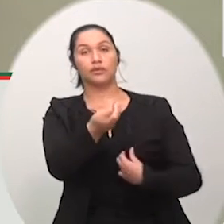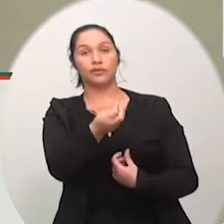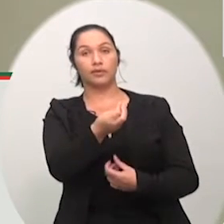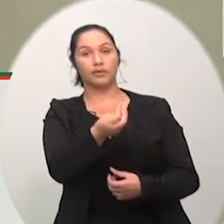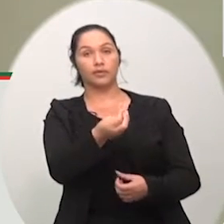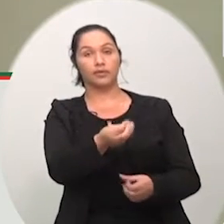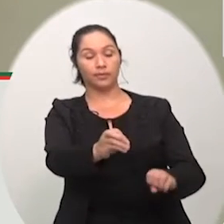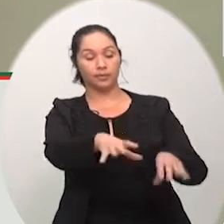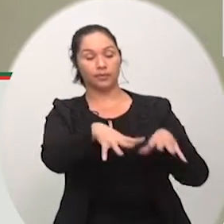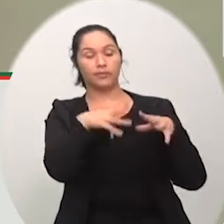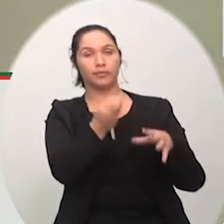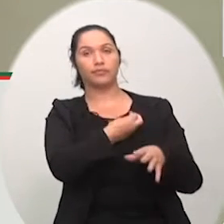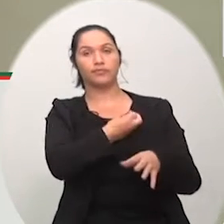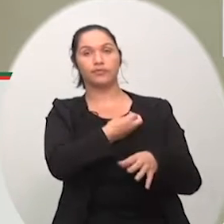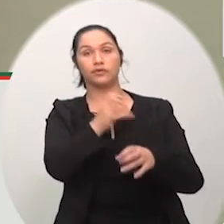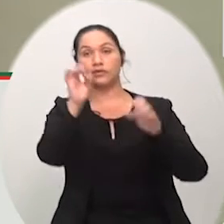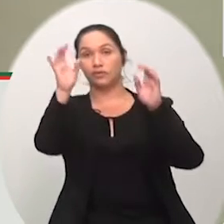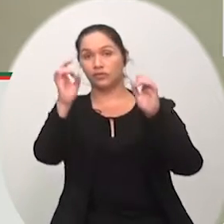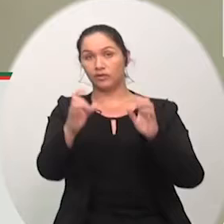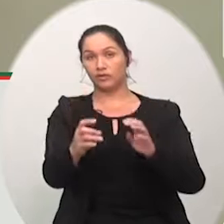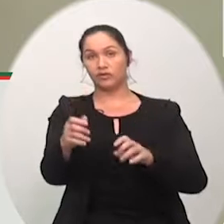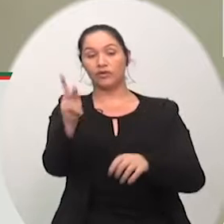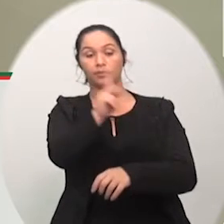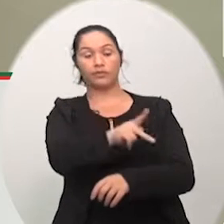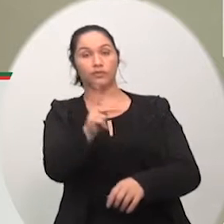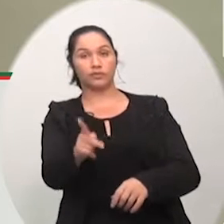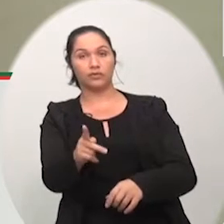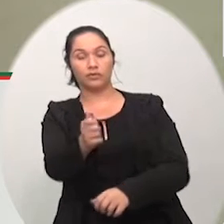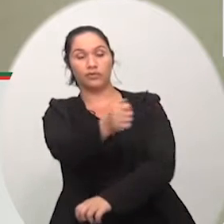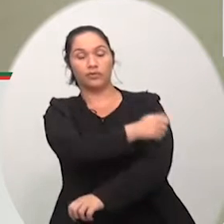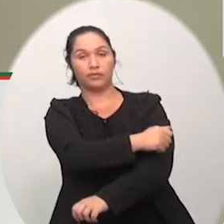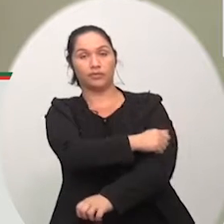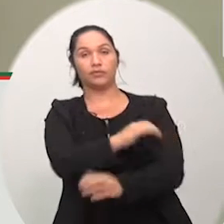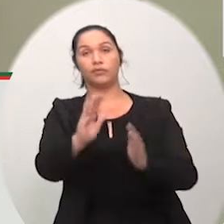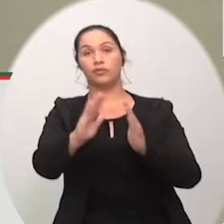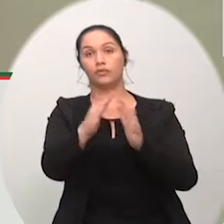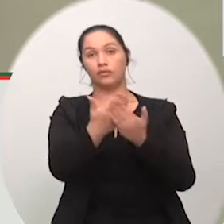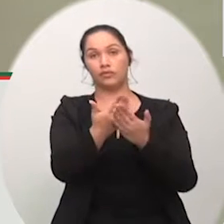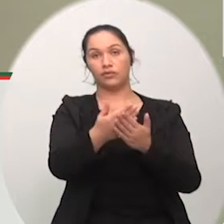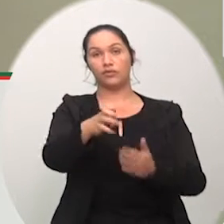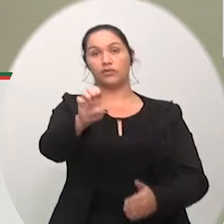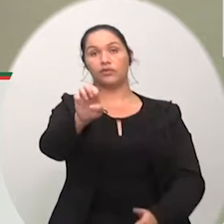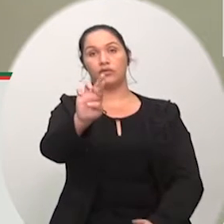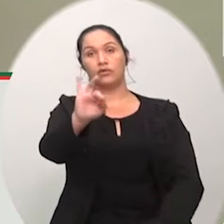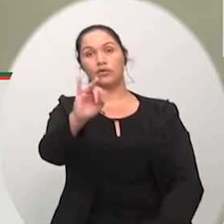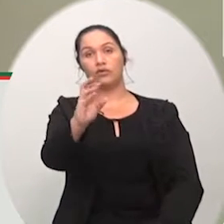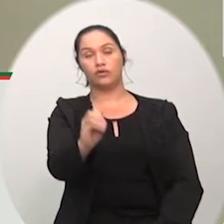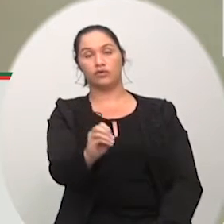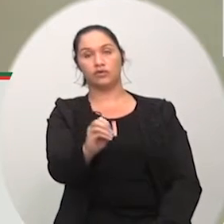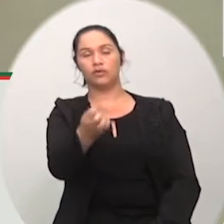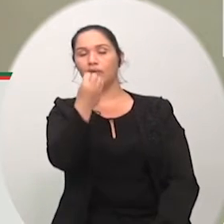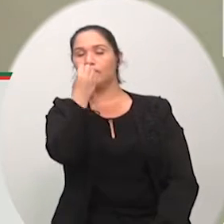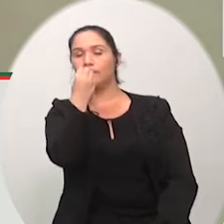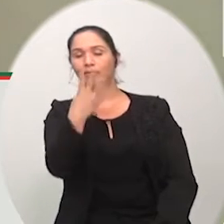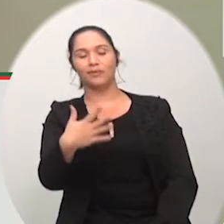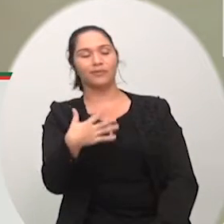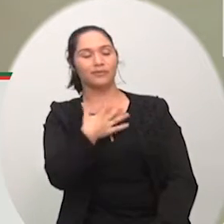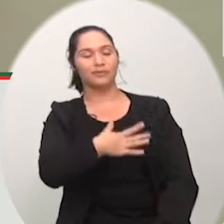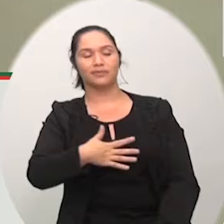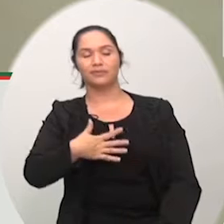professores alunos do colégio Érico no Neymar com satisfação recebê-los nessa casa e